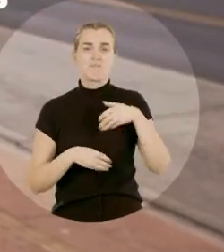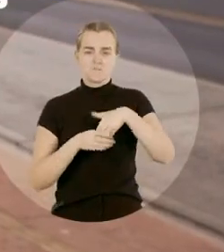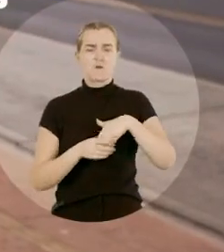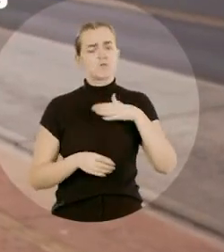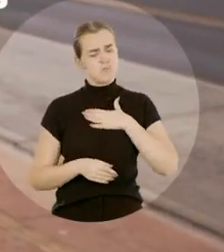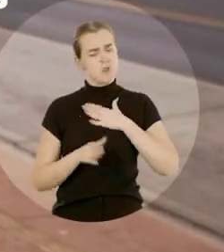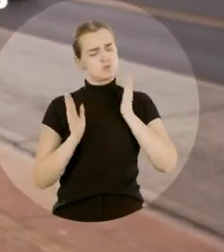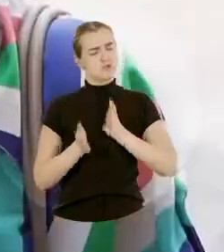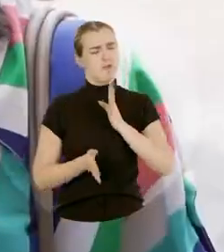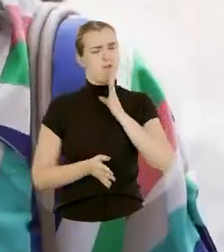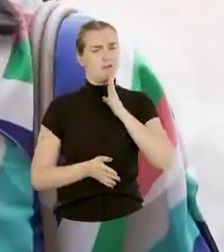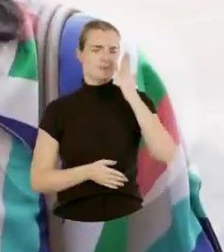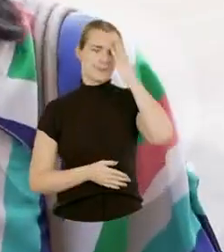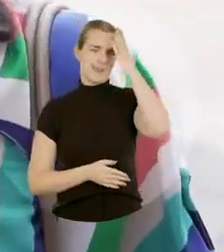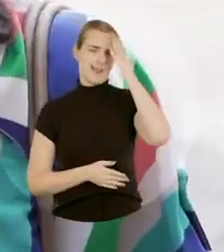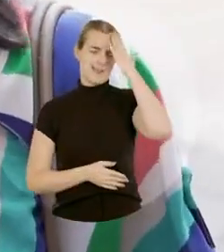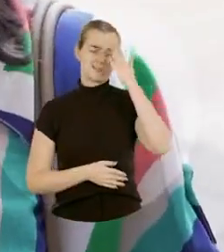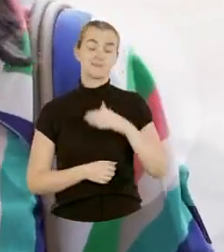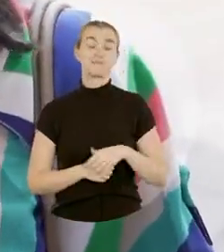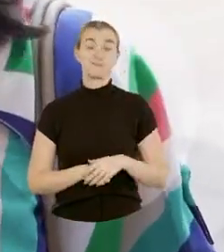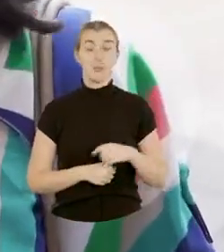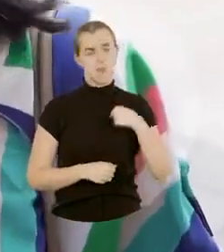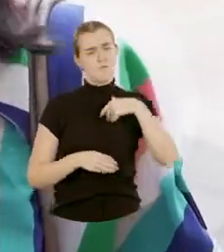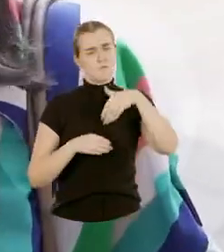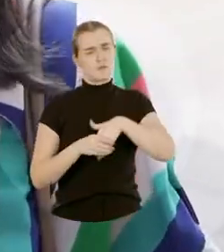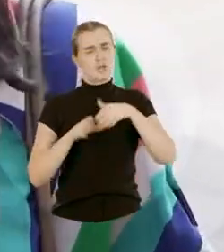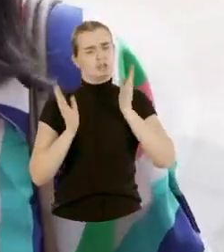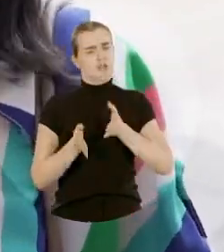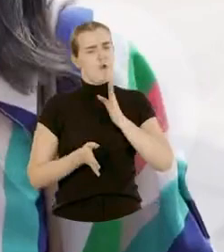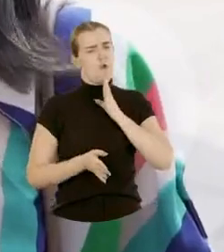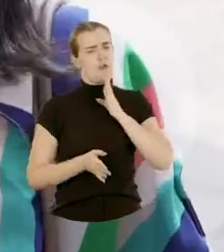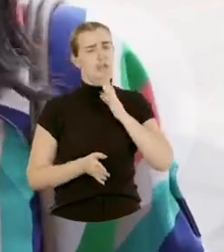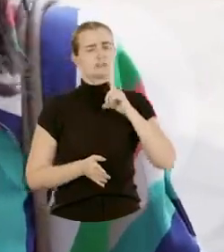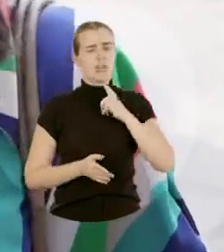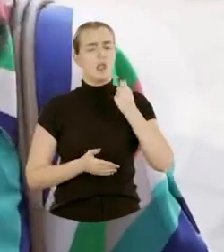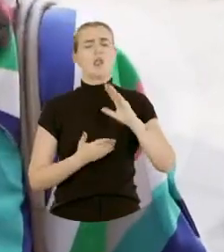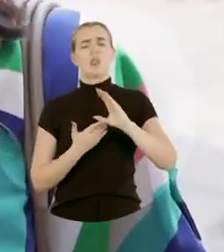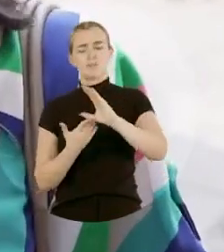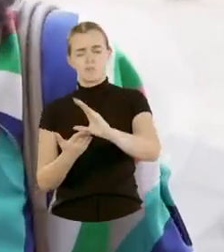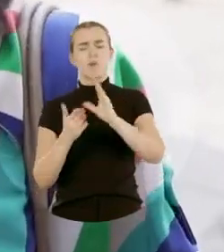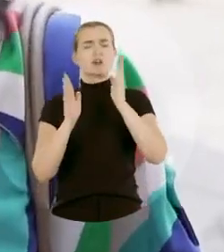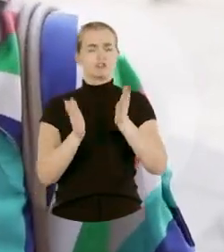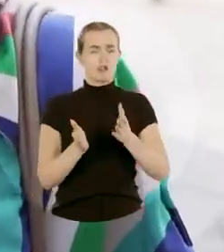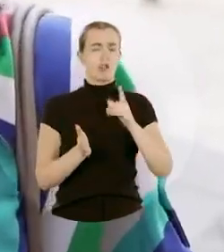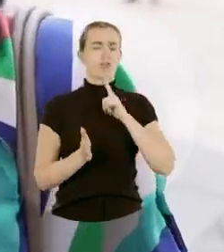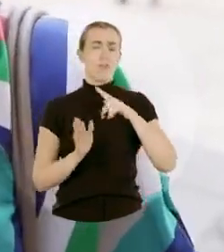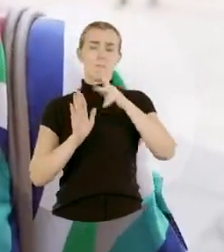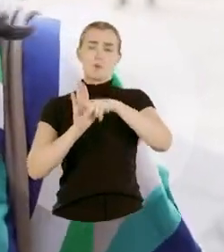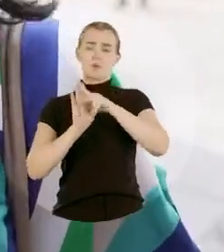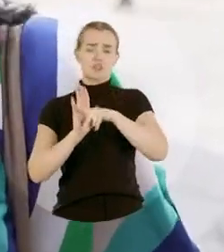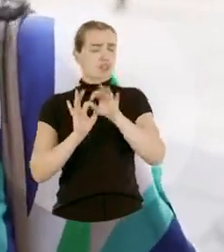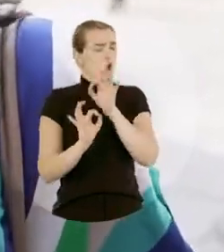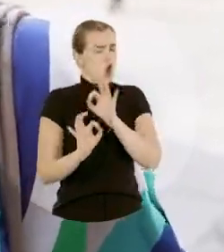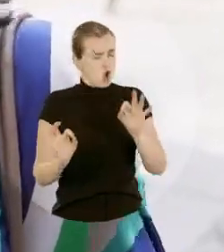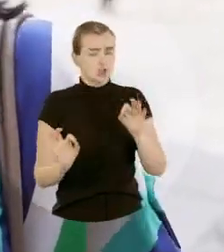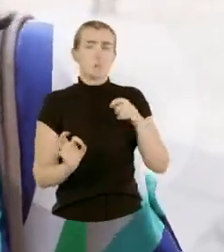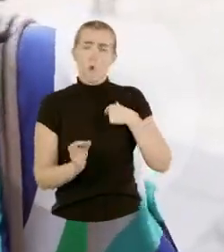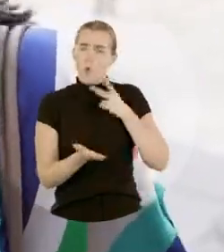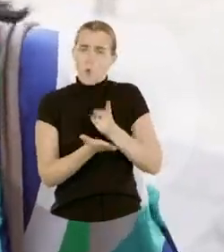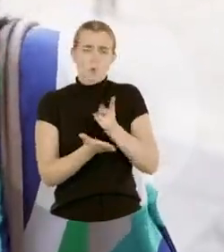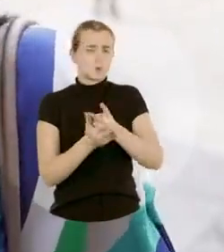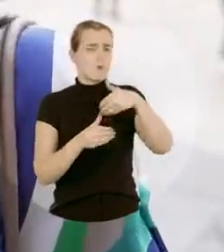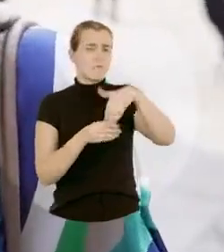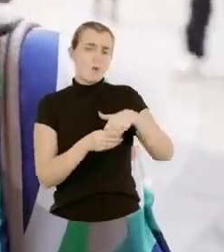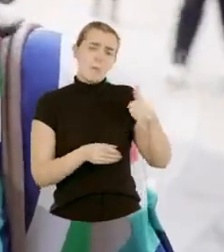eu conheço, é o Ricardo Silva. Eu vou votar em quem eu conheço, que já traz verba, que já tem um projeto muito bom. Então vou manter o meu primeiro